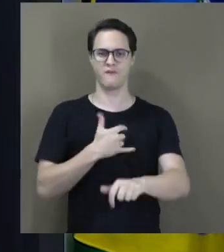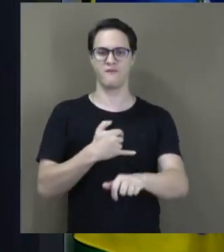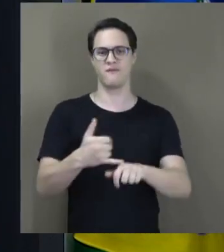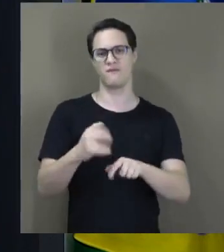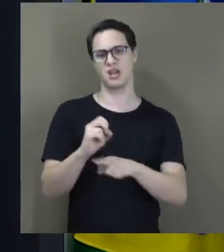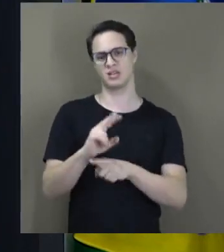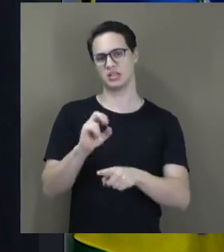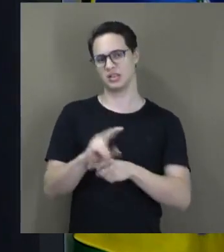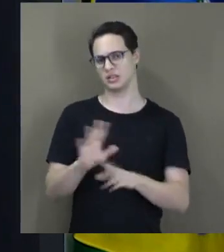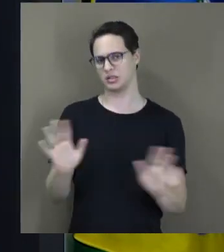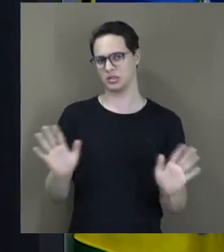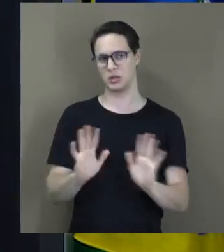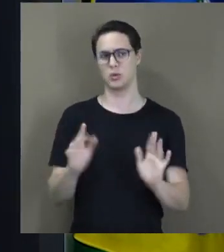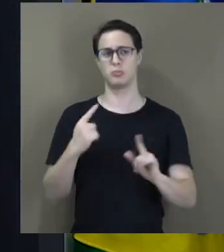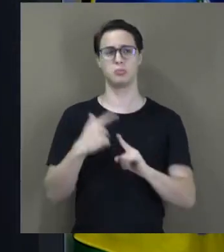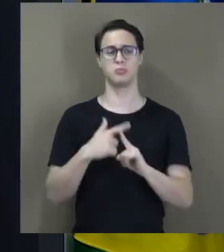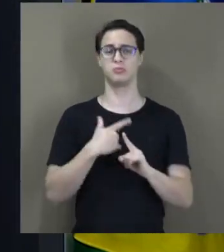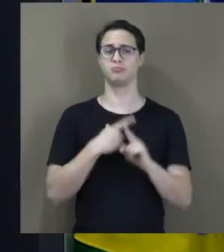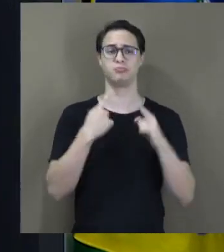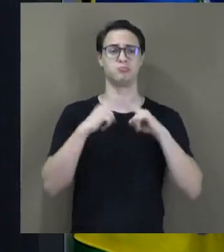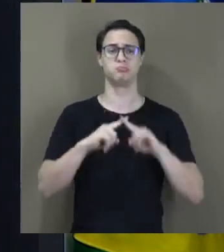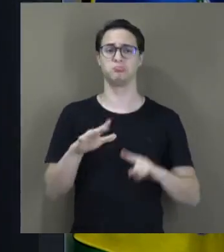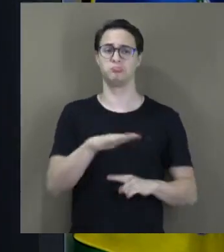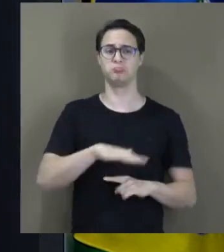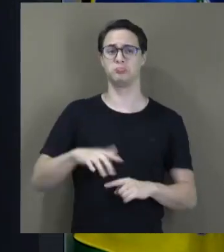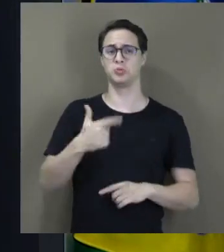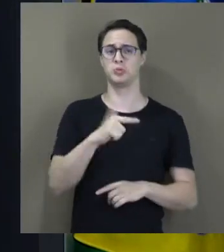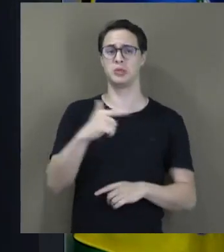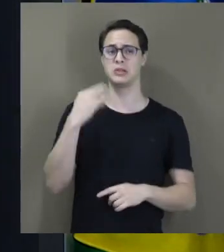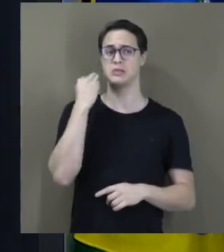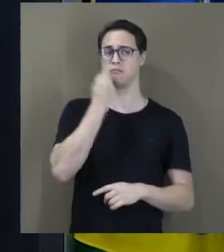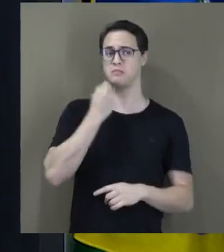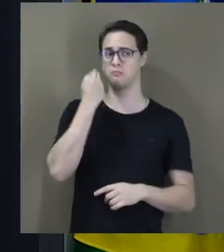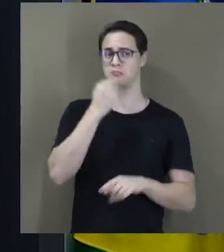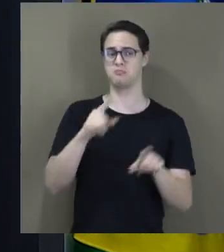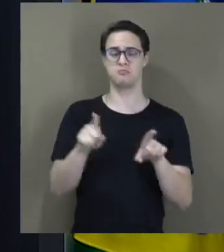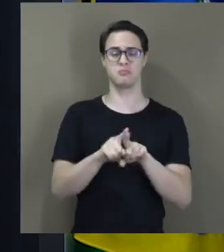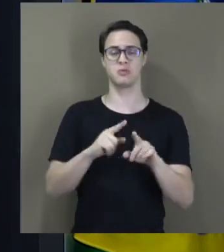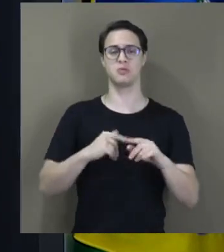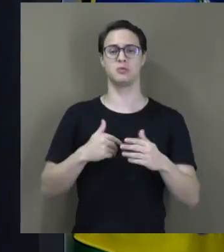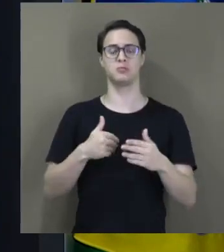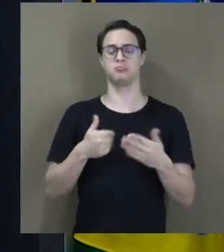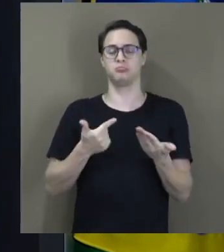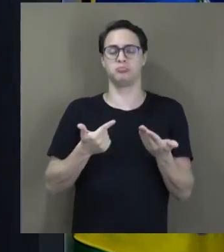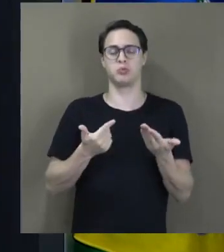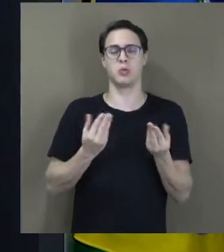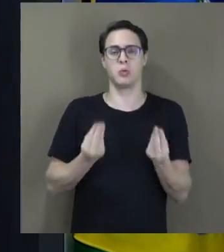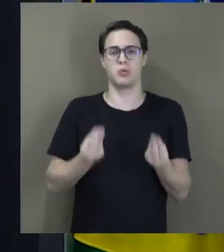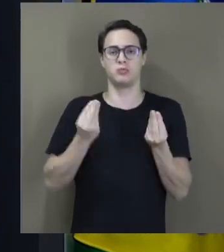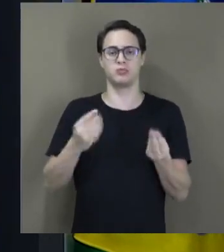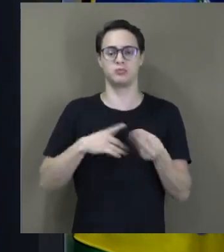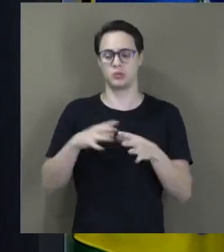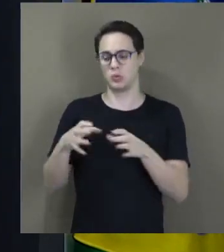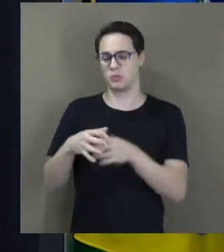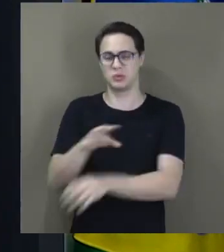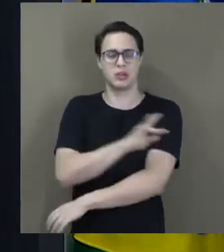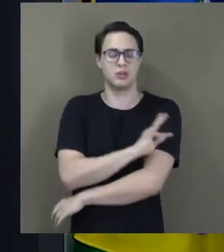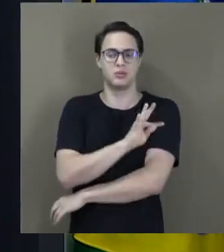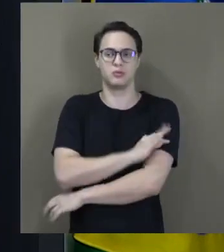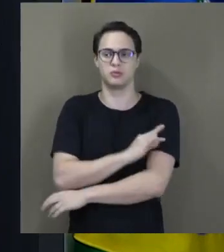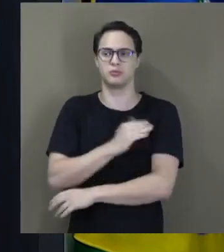por não ser competitiva nesse segmento e nem mesmo dispor no seu quadro de equipe técnica